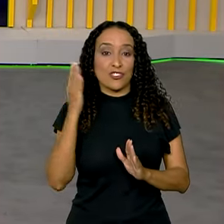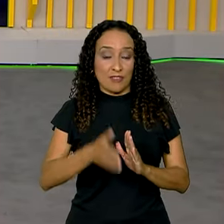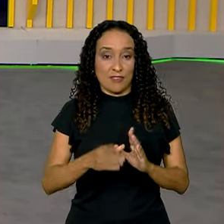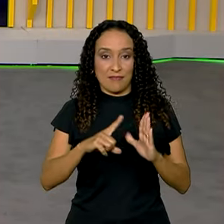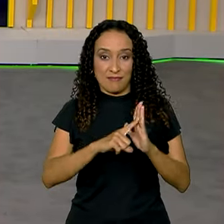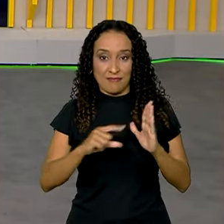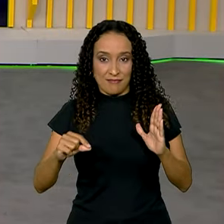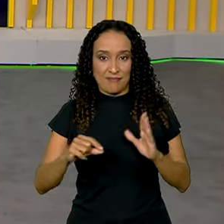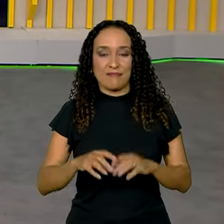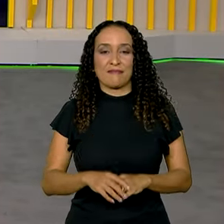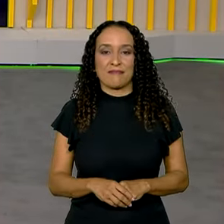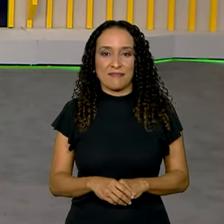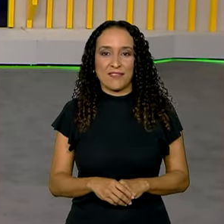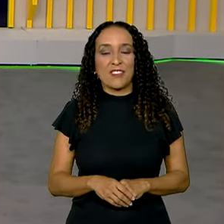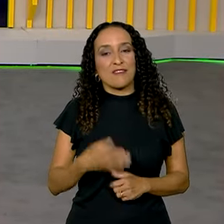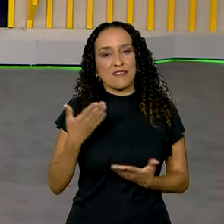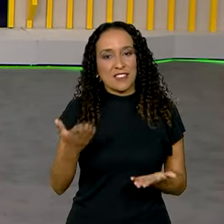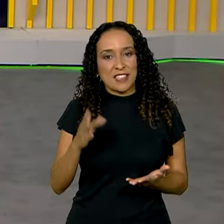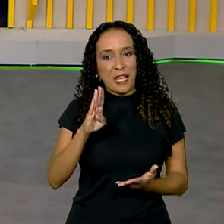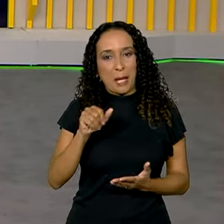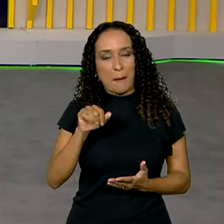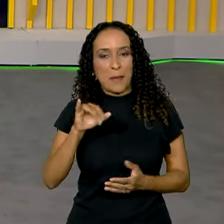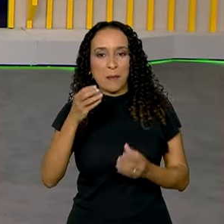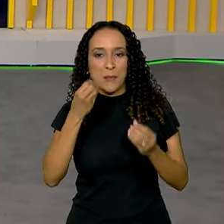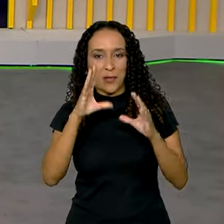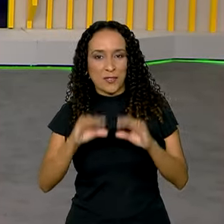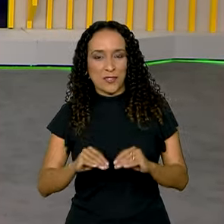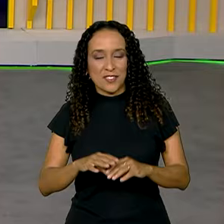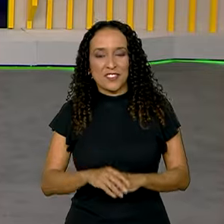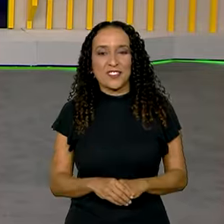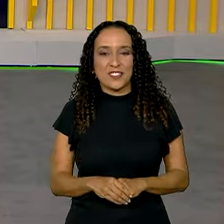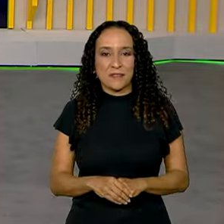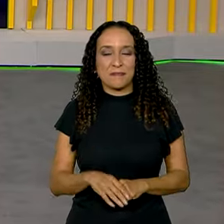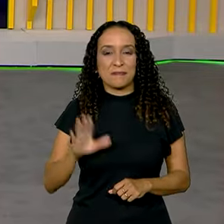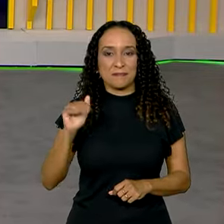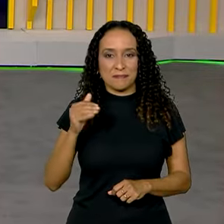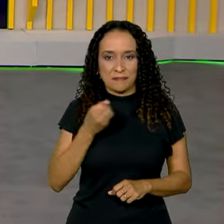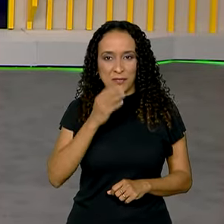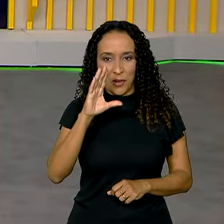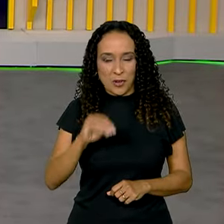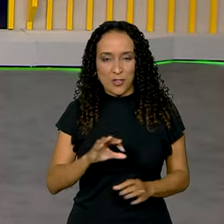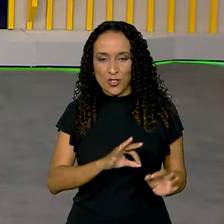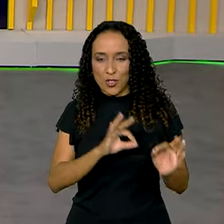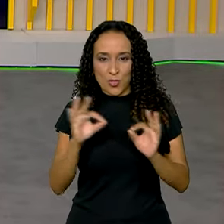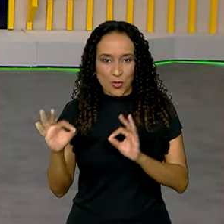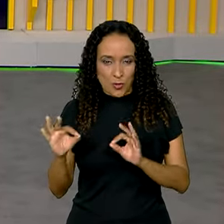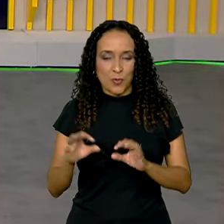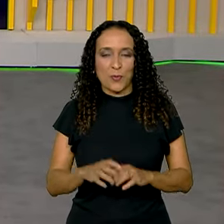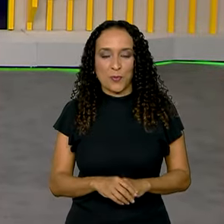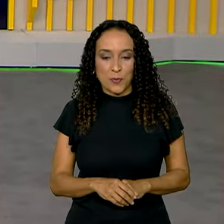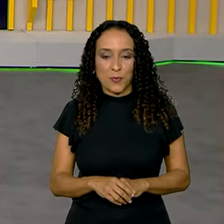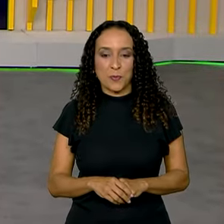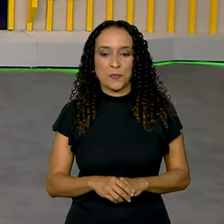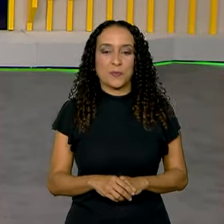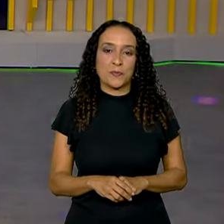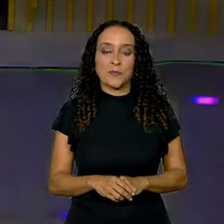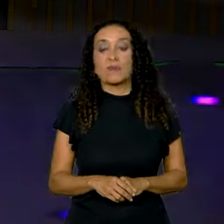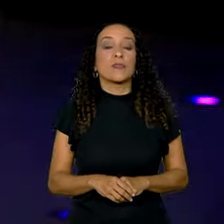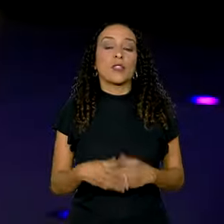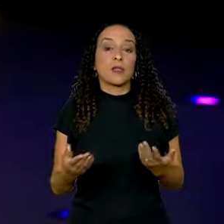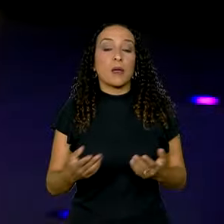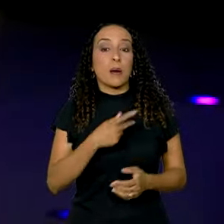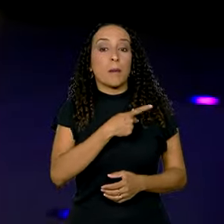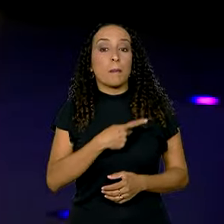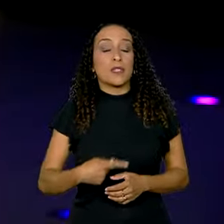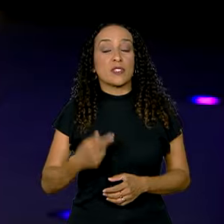direto do Palácio do Planalto. É com você, Gabi, boa noite. Boa noite, Roberto, uma boa noite a todos que nos assistem. Olha, o